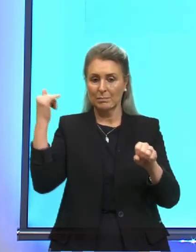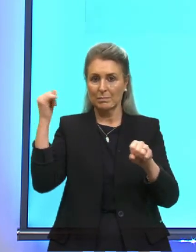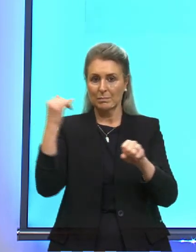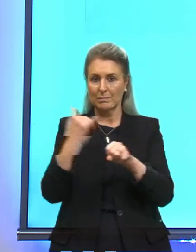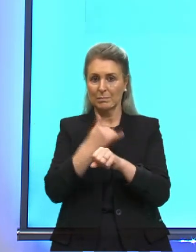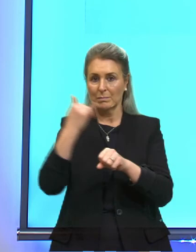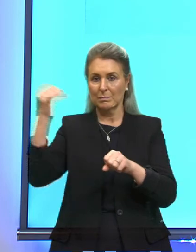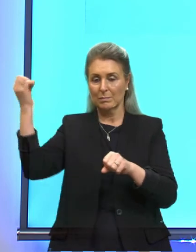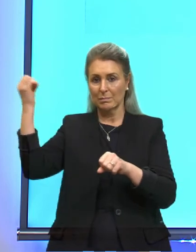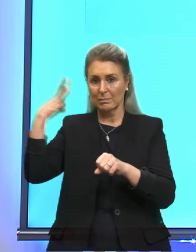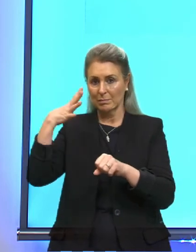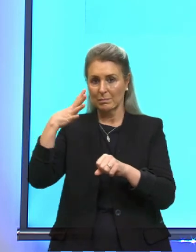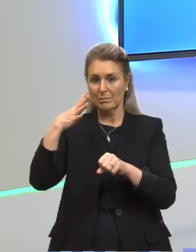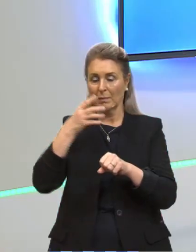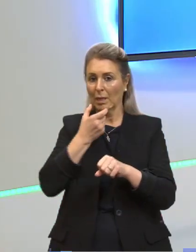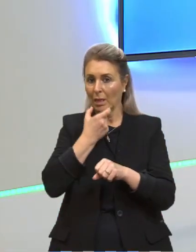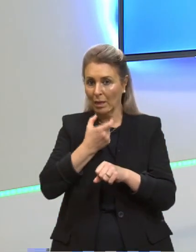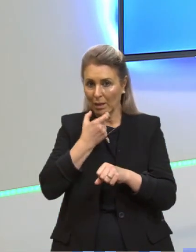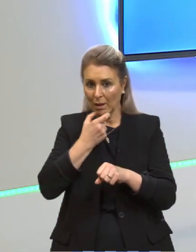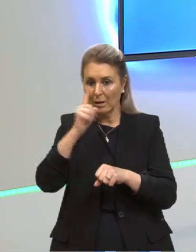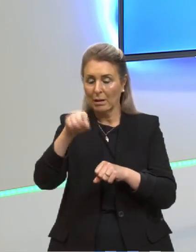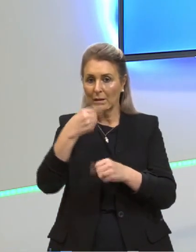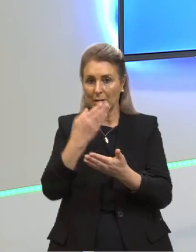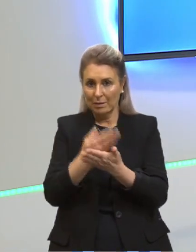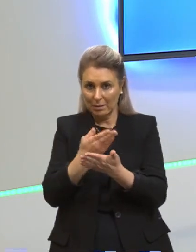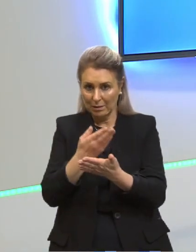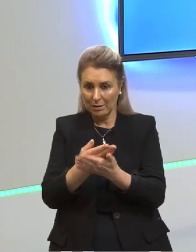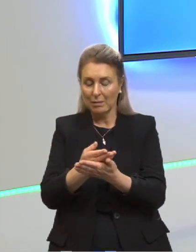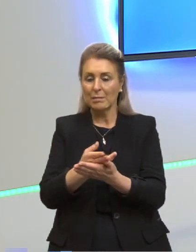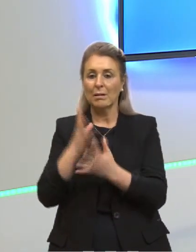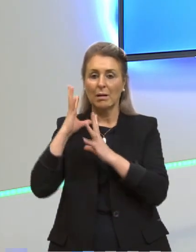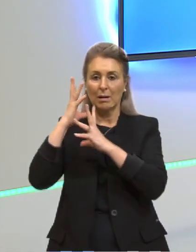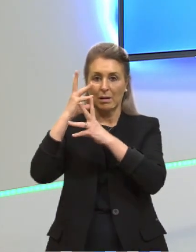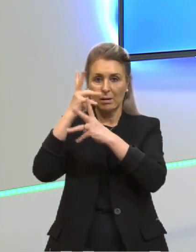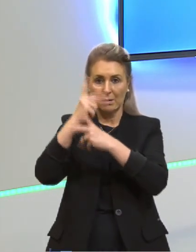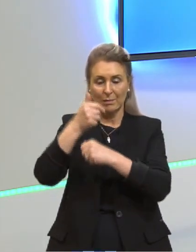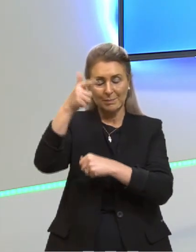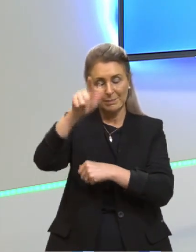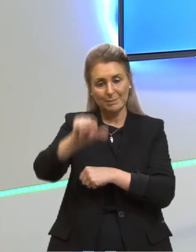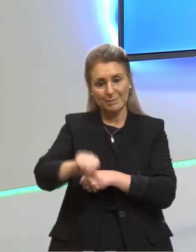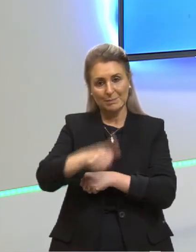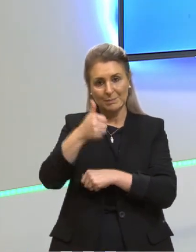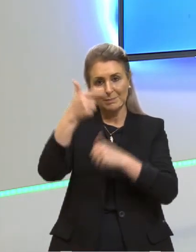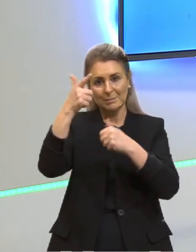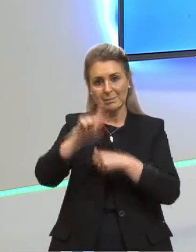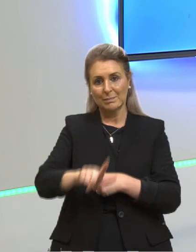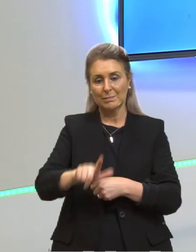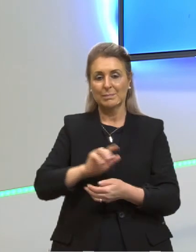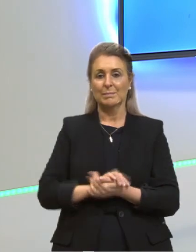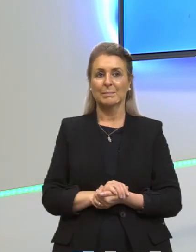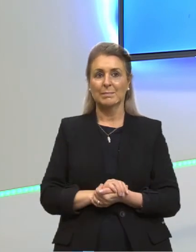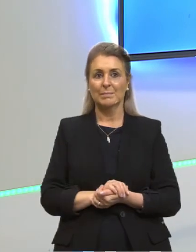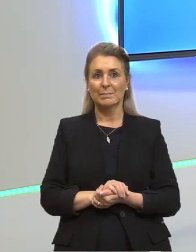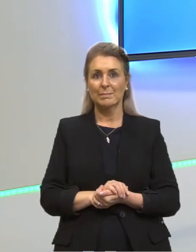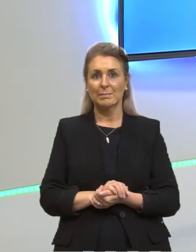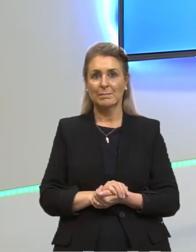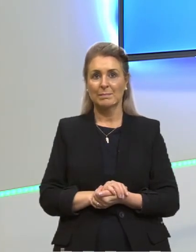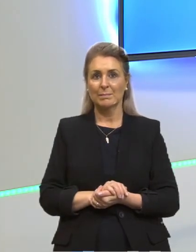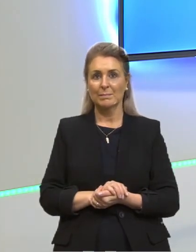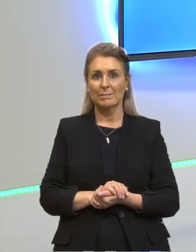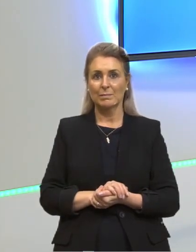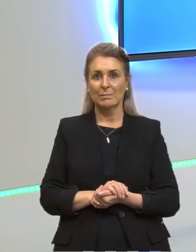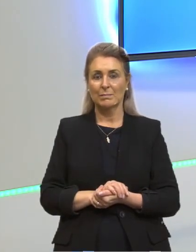de Einstein. Na próxima aula, a gente vai dar uma revisada e retomar melhor essas questões. Tá bom? Então,